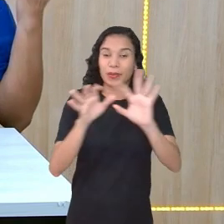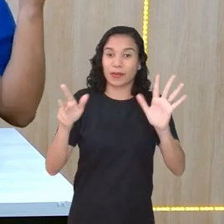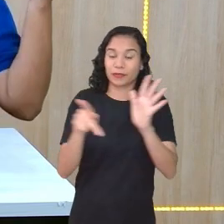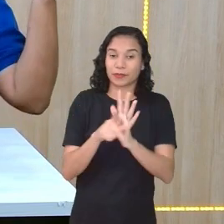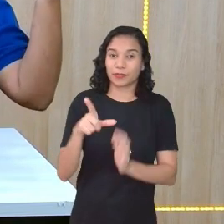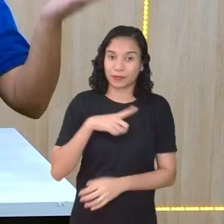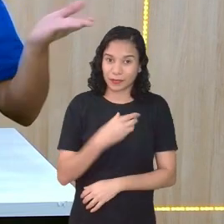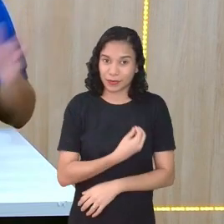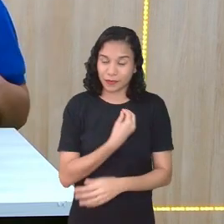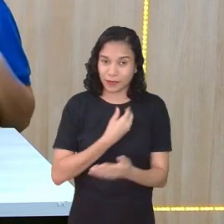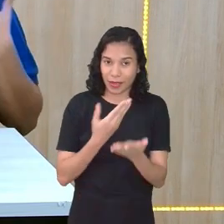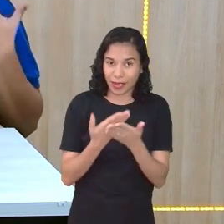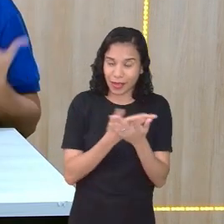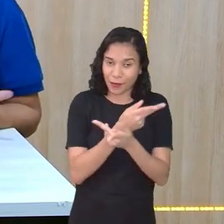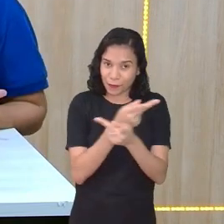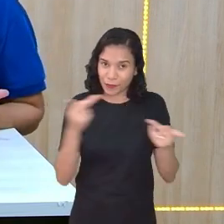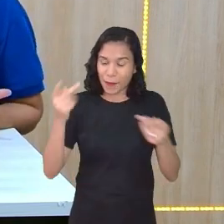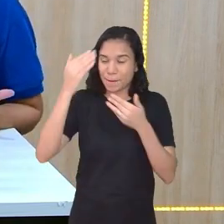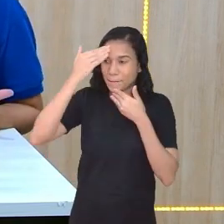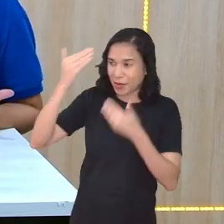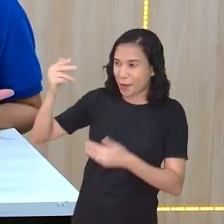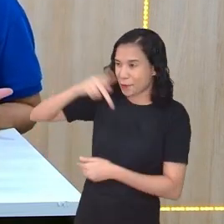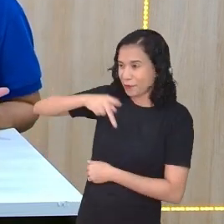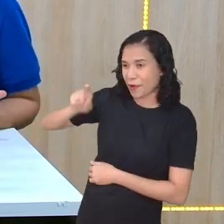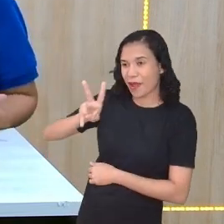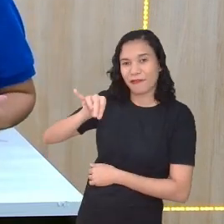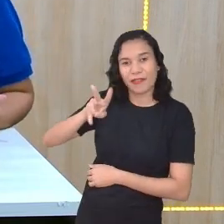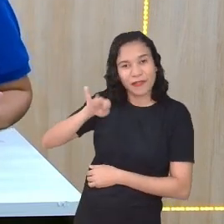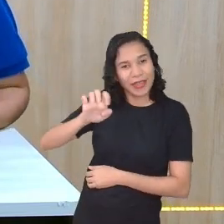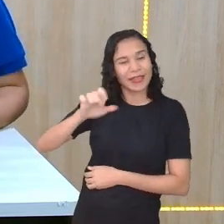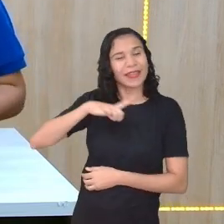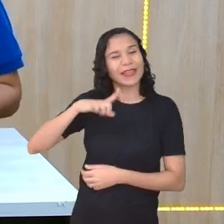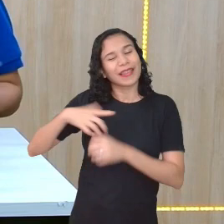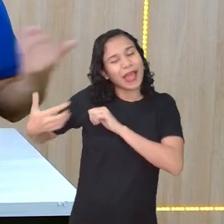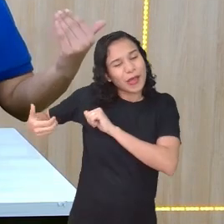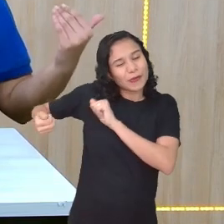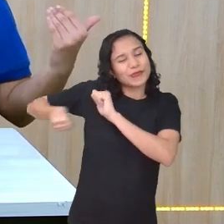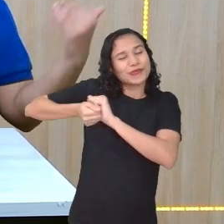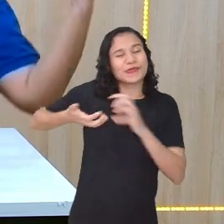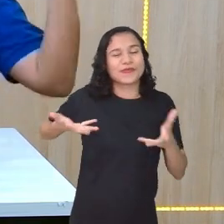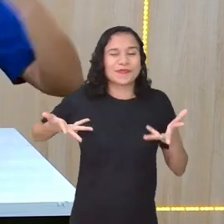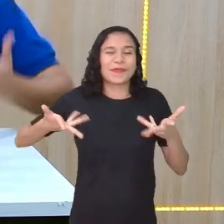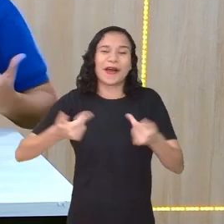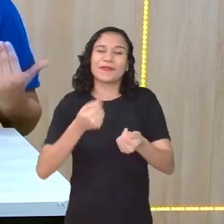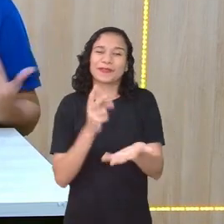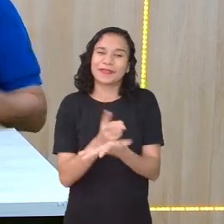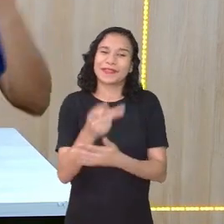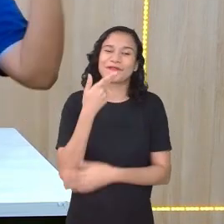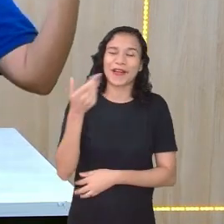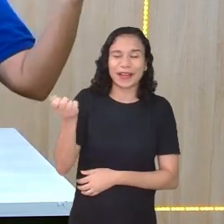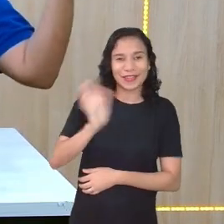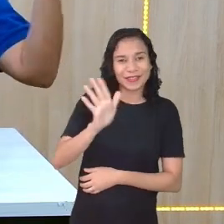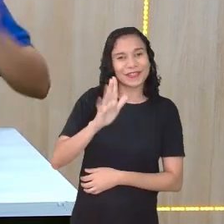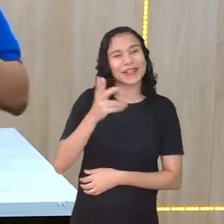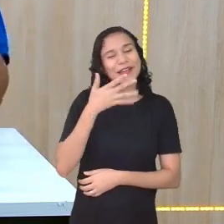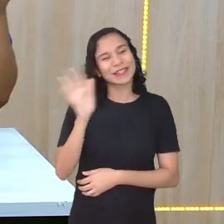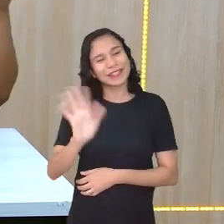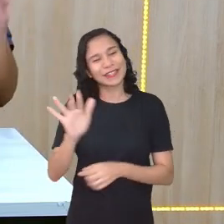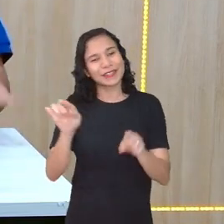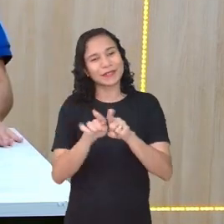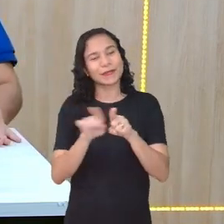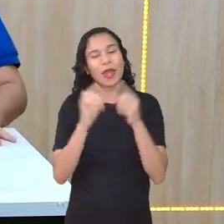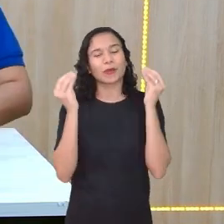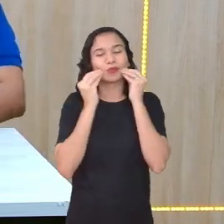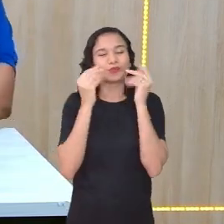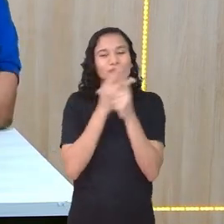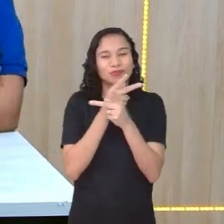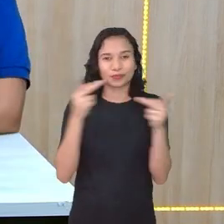as aulas cheguem até vocês. Obrigada, professora Viviane, pela companhia maravilhosa. Se despeçam. eu já me despeço aqui. Um beijo pra